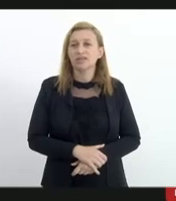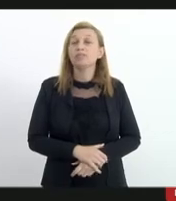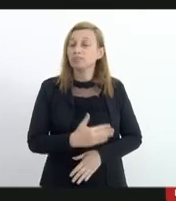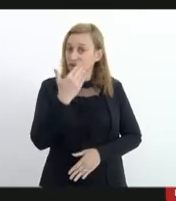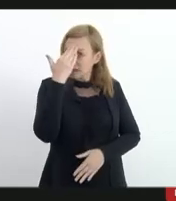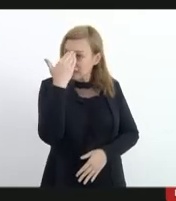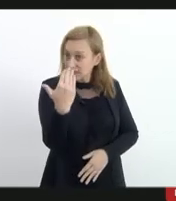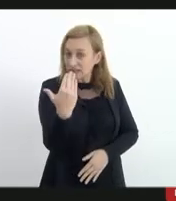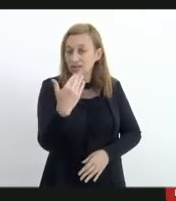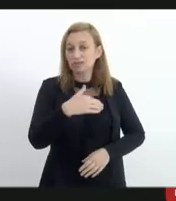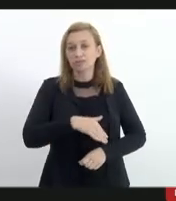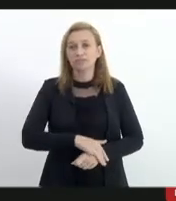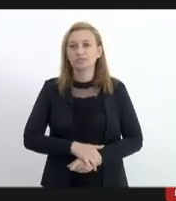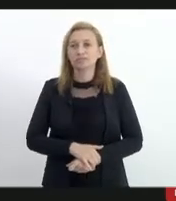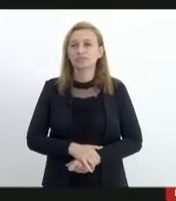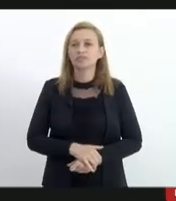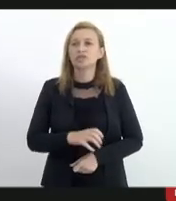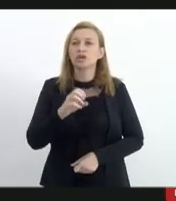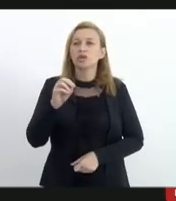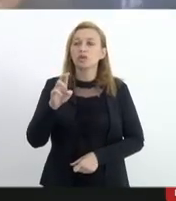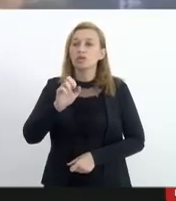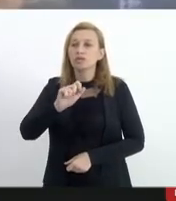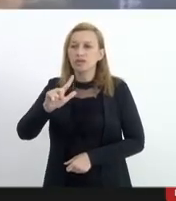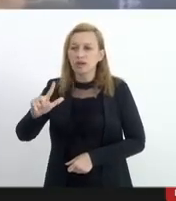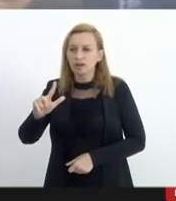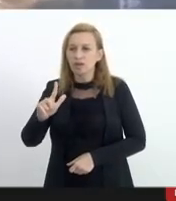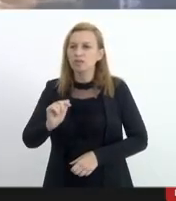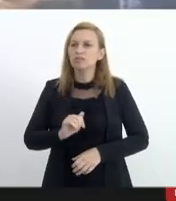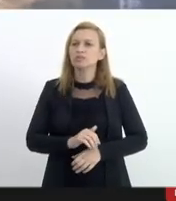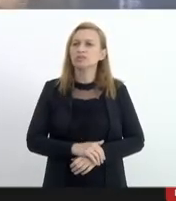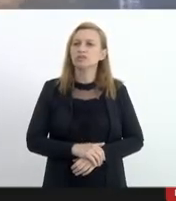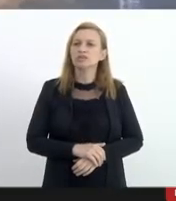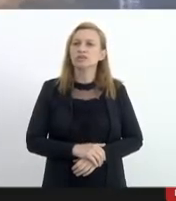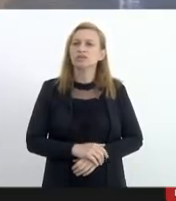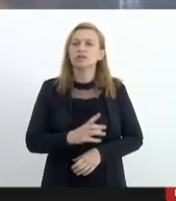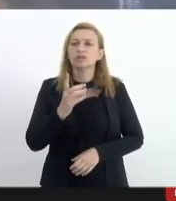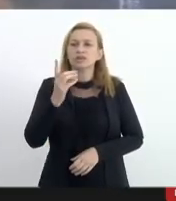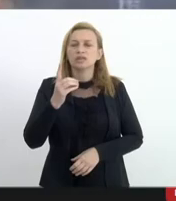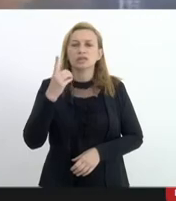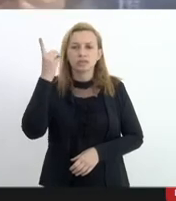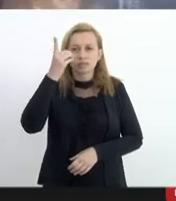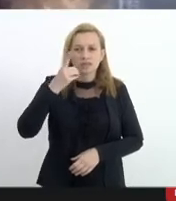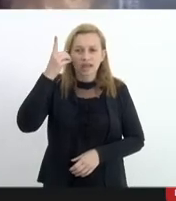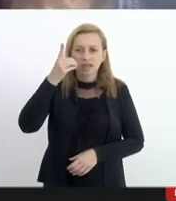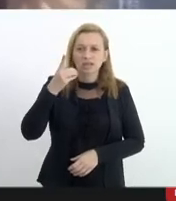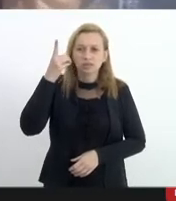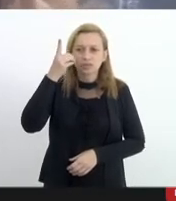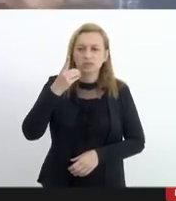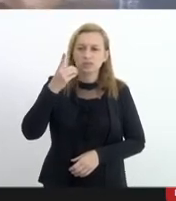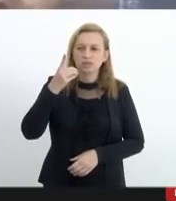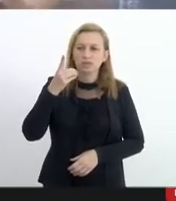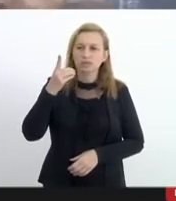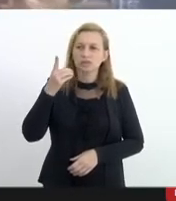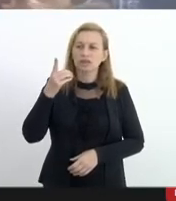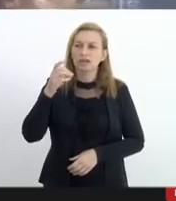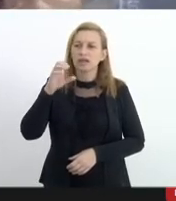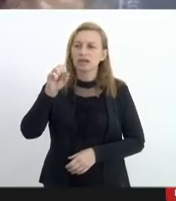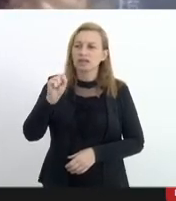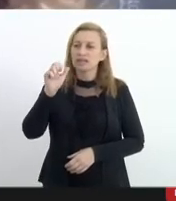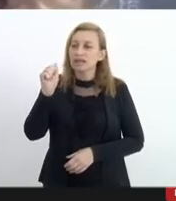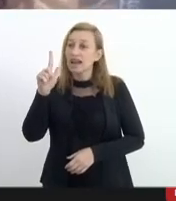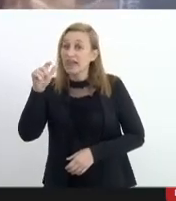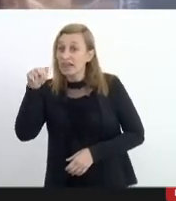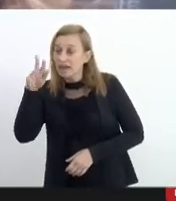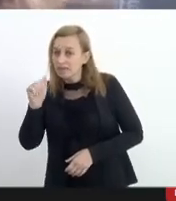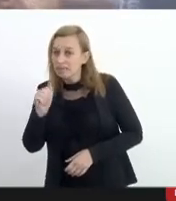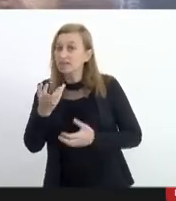agradeço coronel pergunto ao deputado coronel salema se quer trazer mais alguma